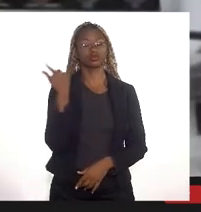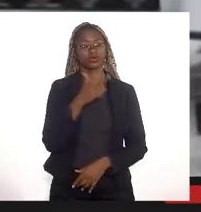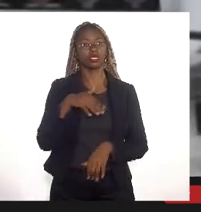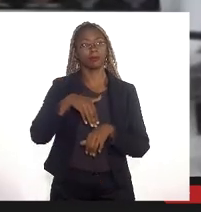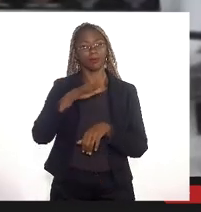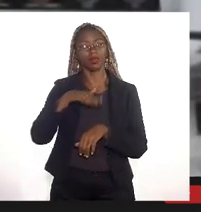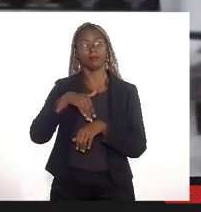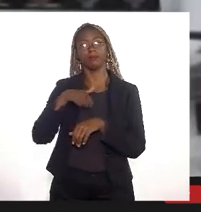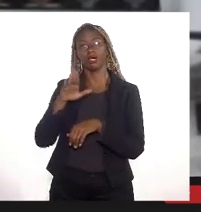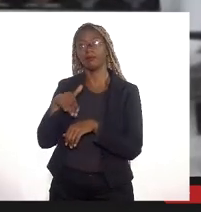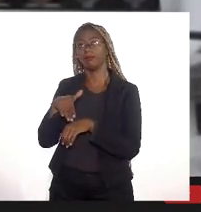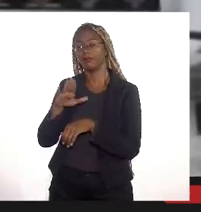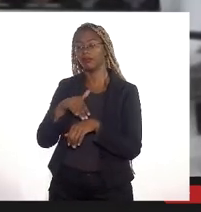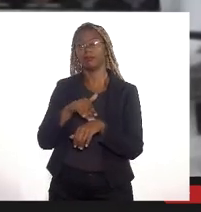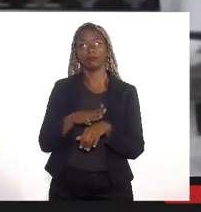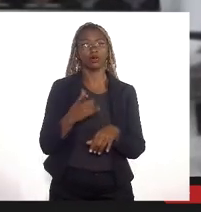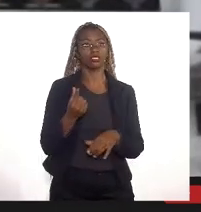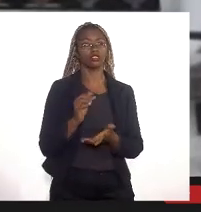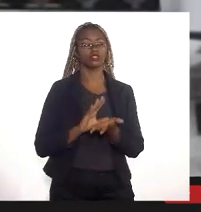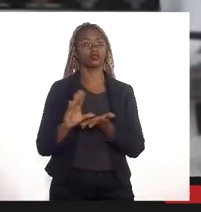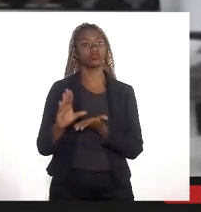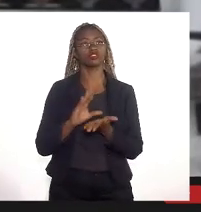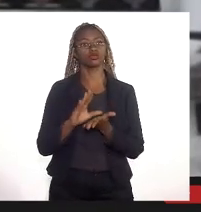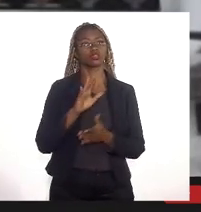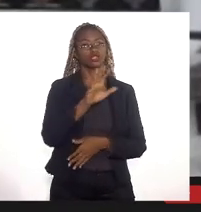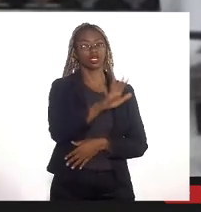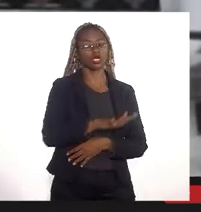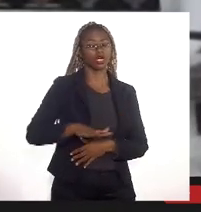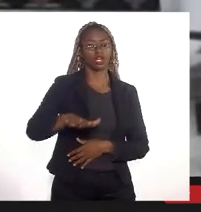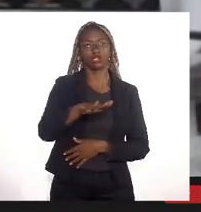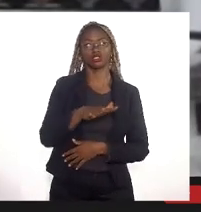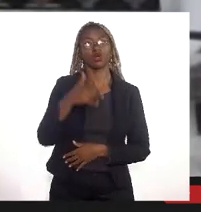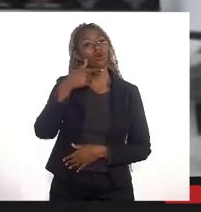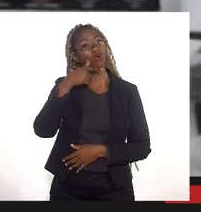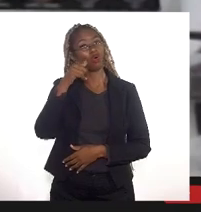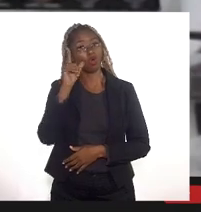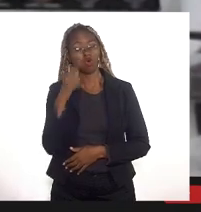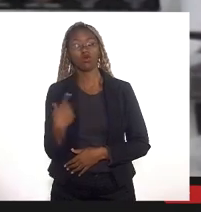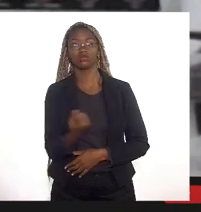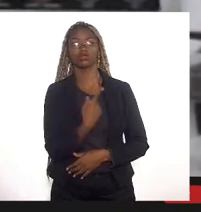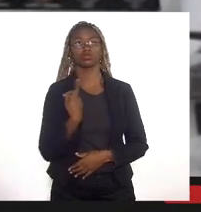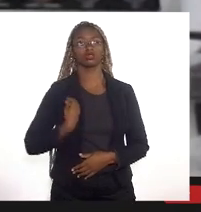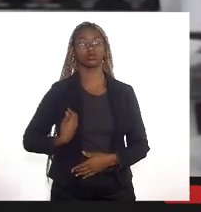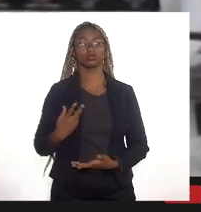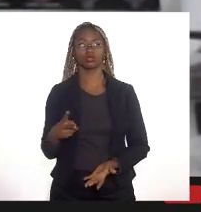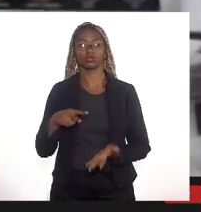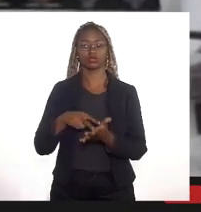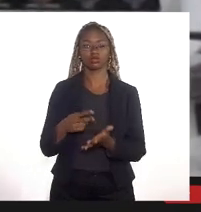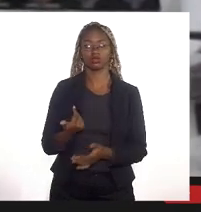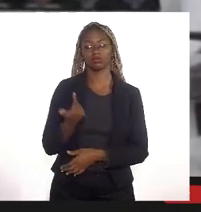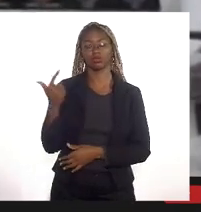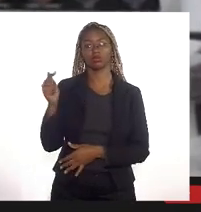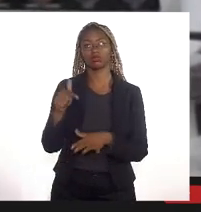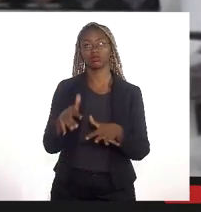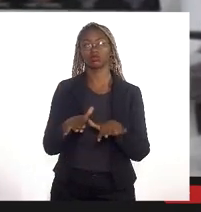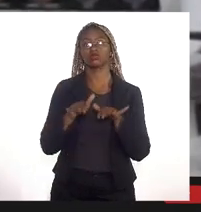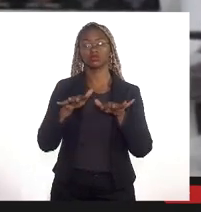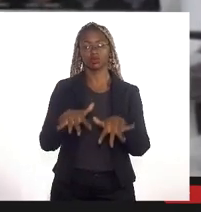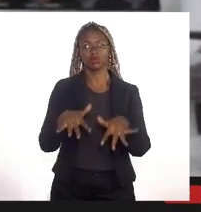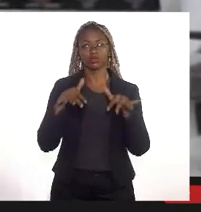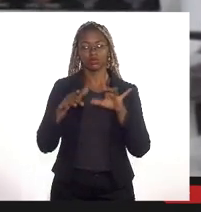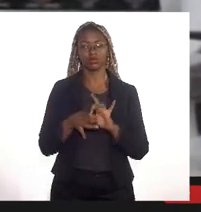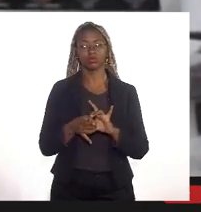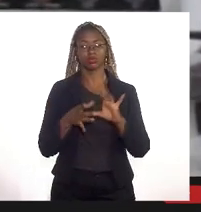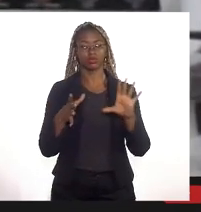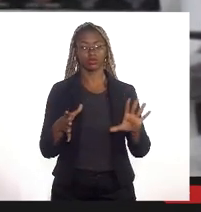garantir investimento daquela região a gente ontem mesmo nós estivemos em uma outra audiência pública fazendo a entrega de